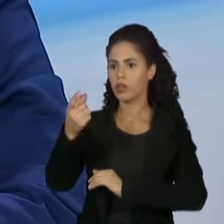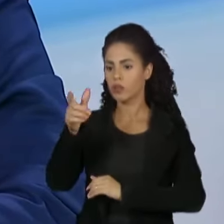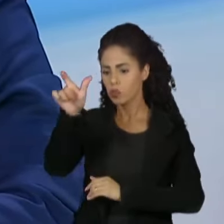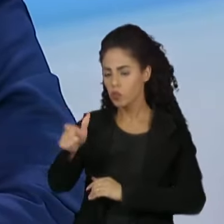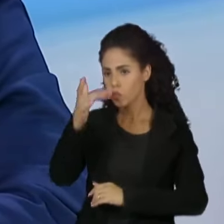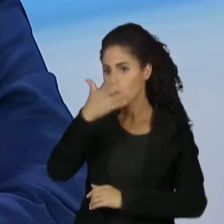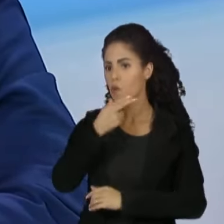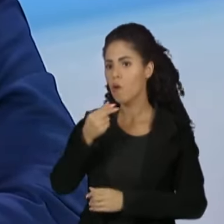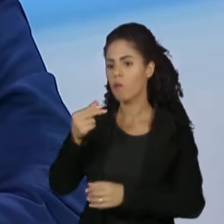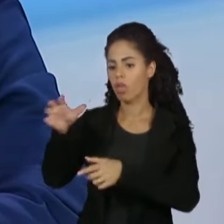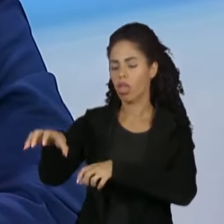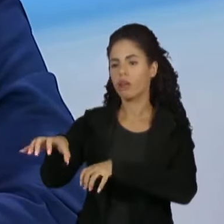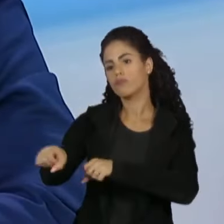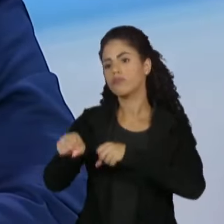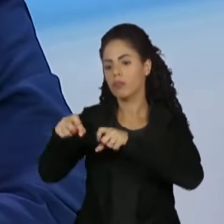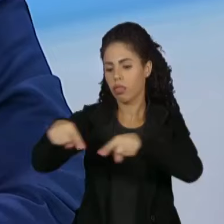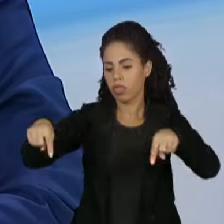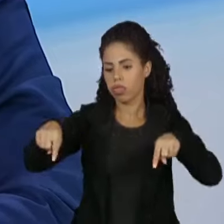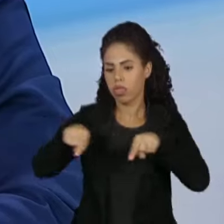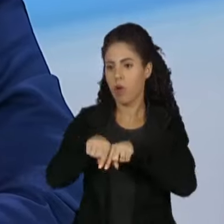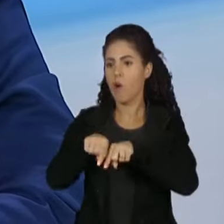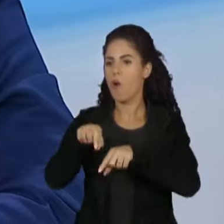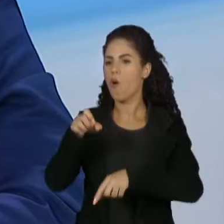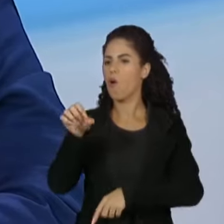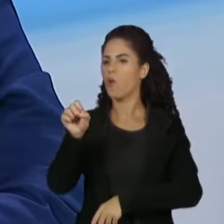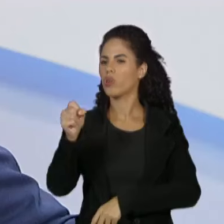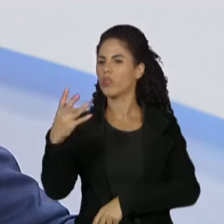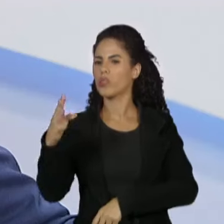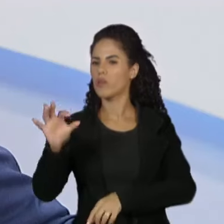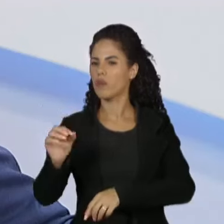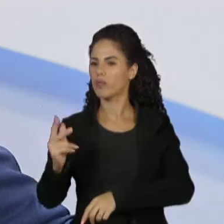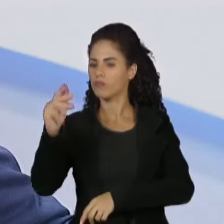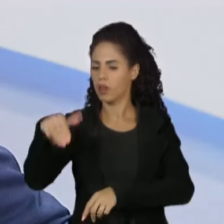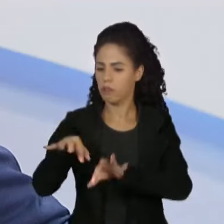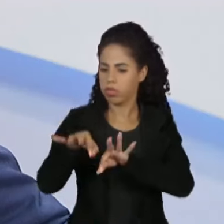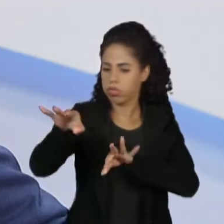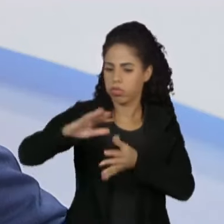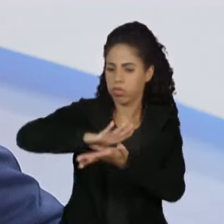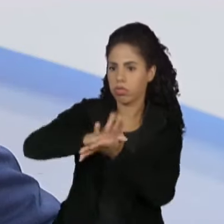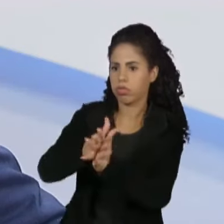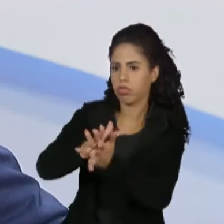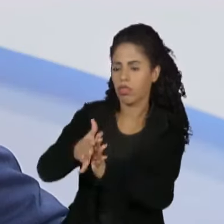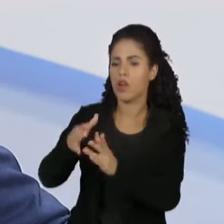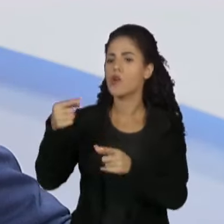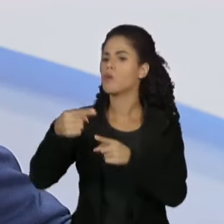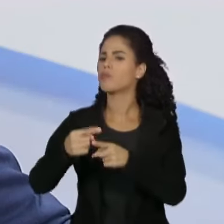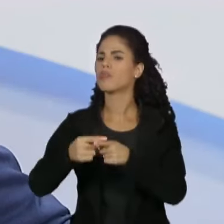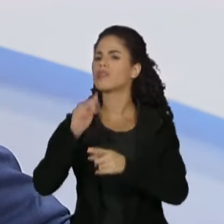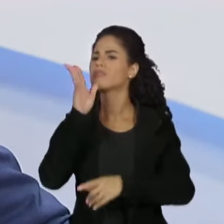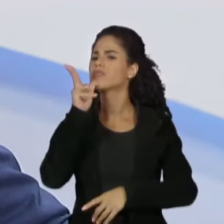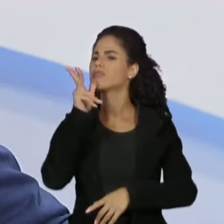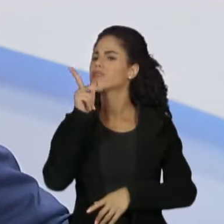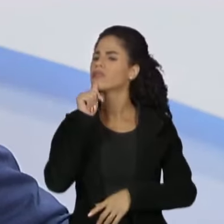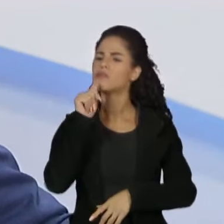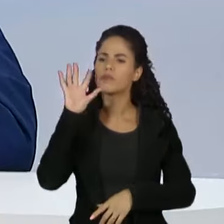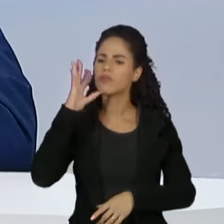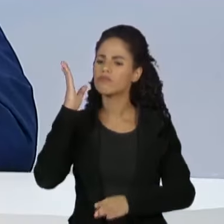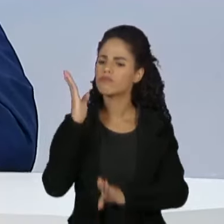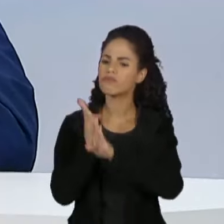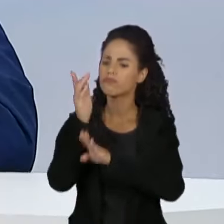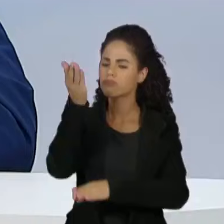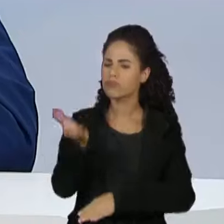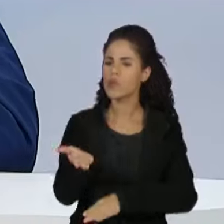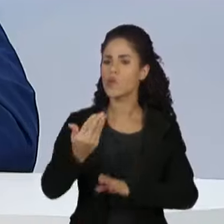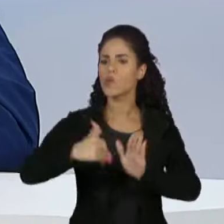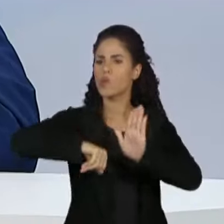que desmatou mais de 80 mil hectares? E também eu pergunto para o senhor, e por que se leva tanto tempo para poder identificar um